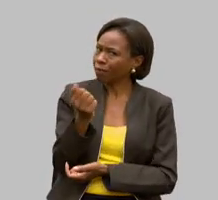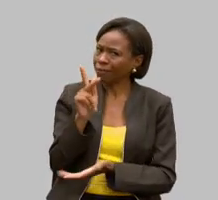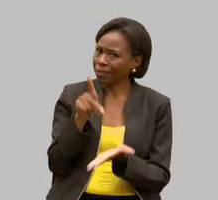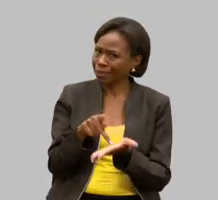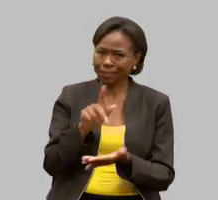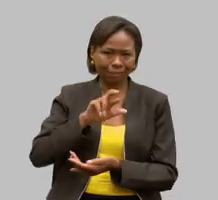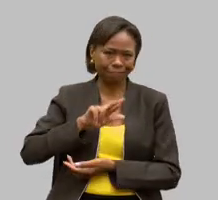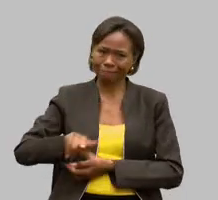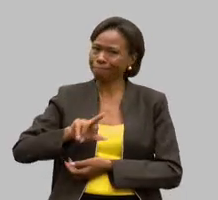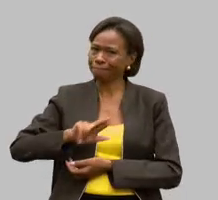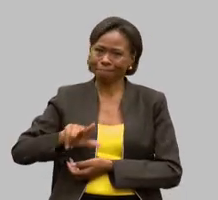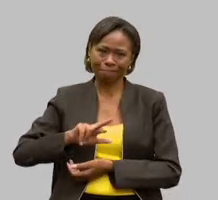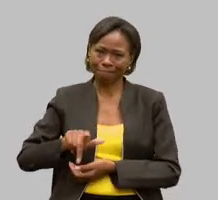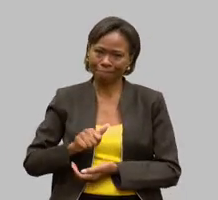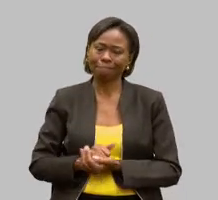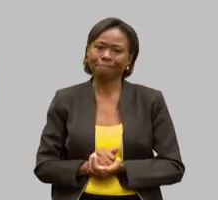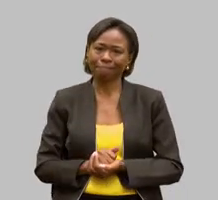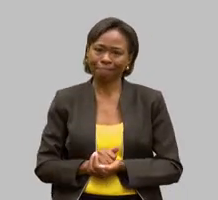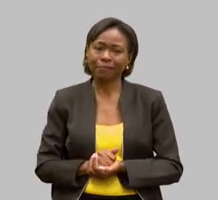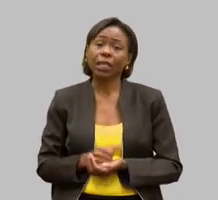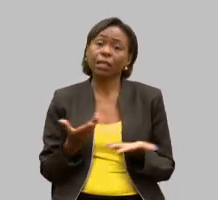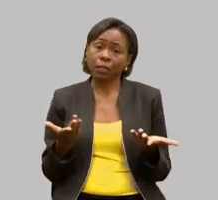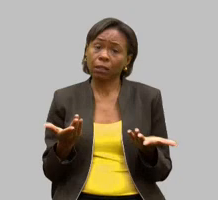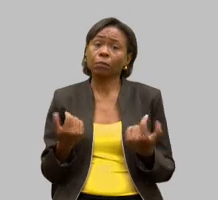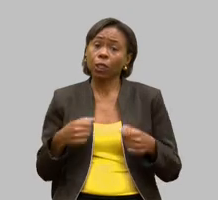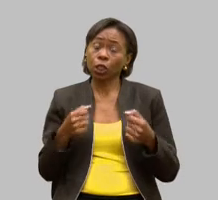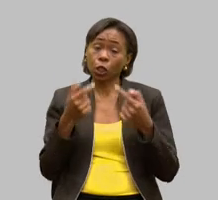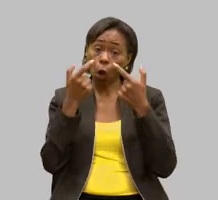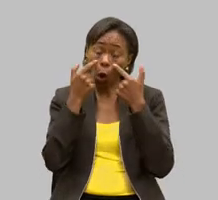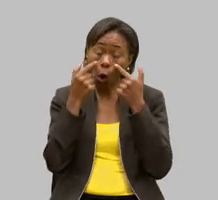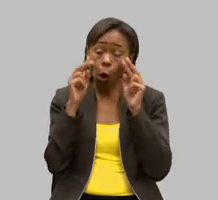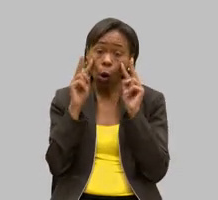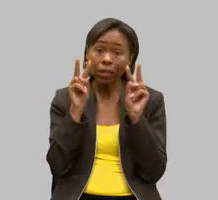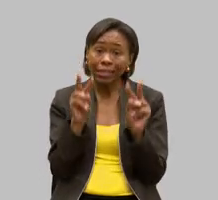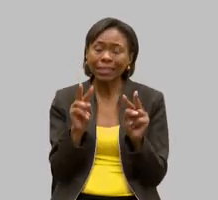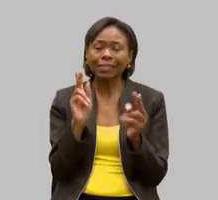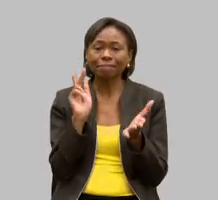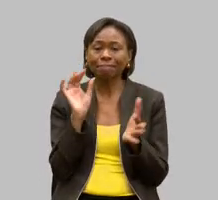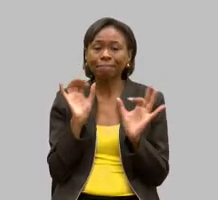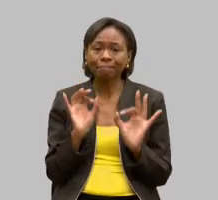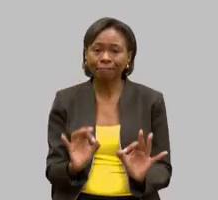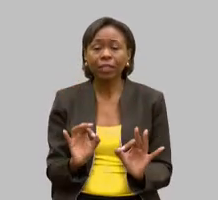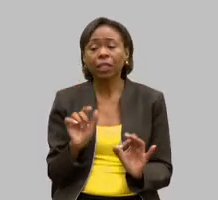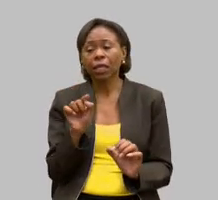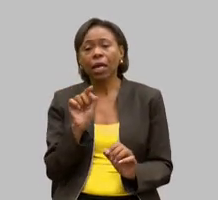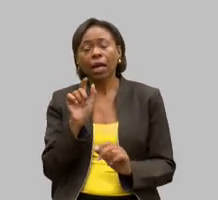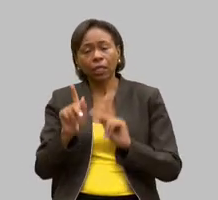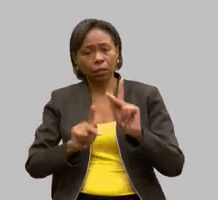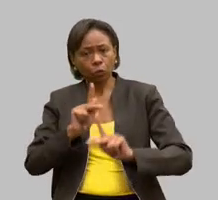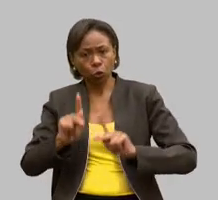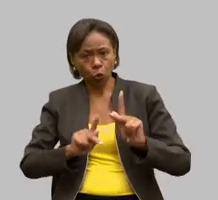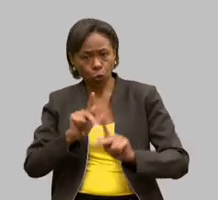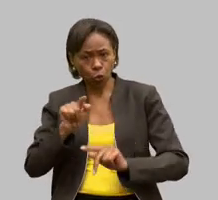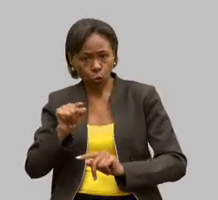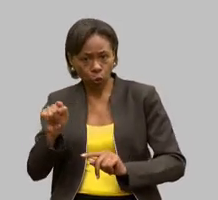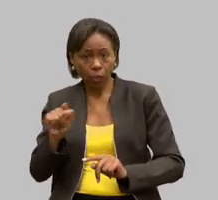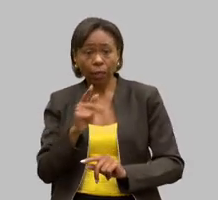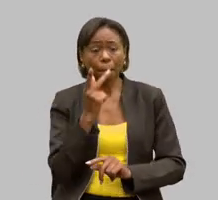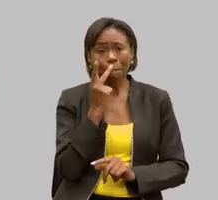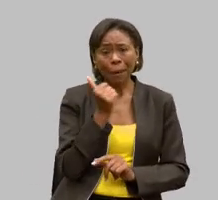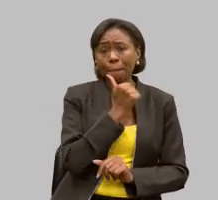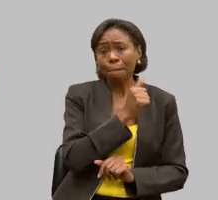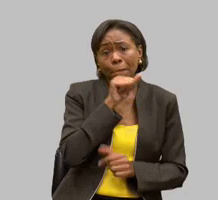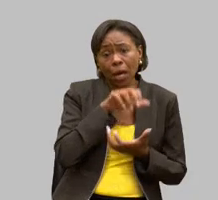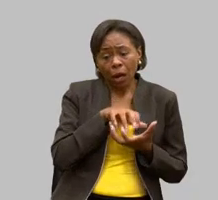então a gente também tem que abrir os nossos olhos para que essas pessoas das quais os pais estão envelhecendo